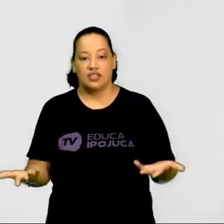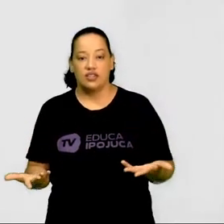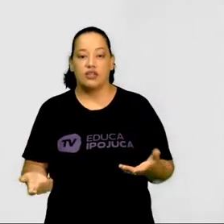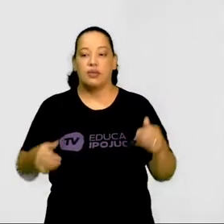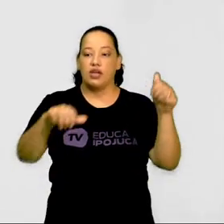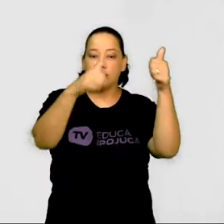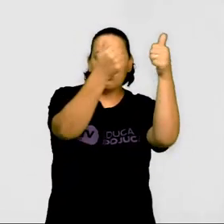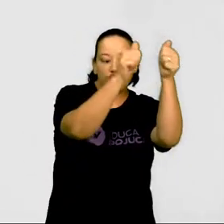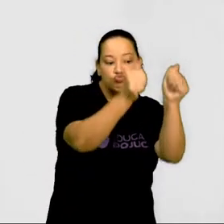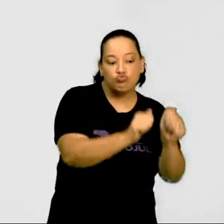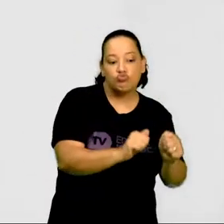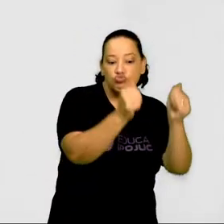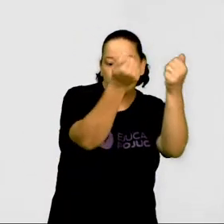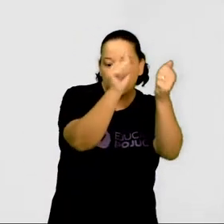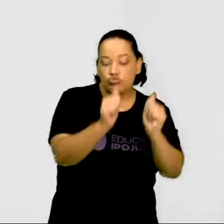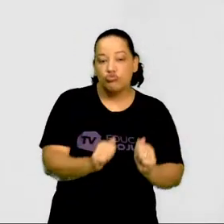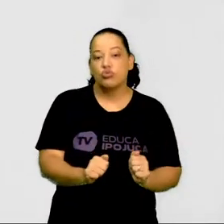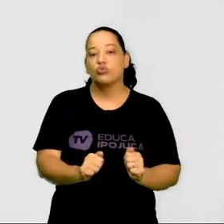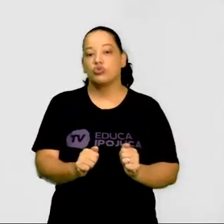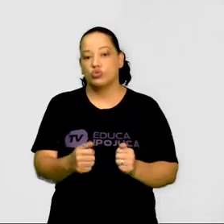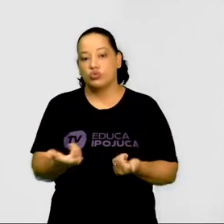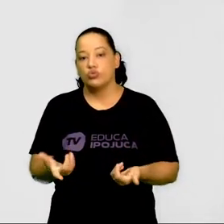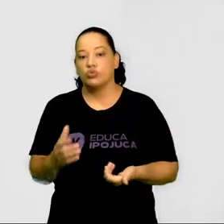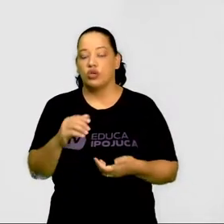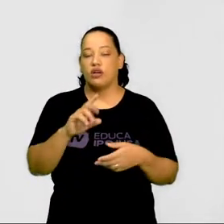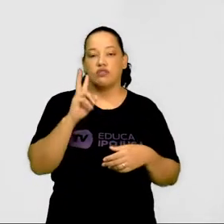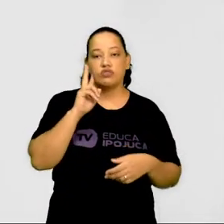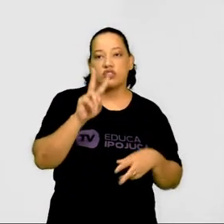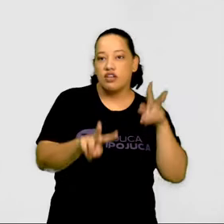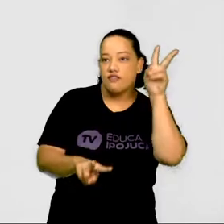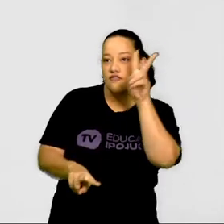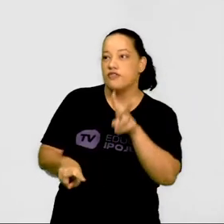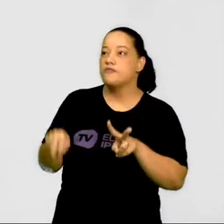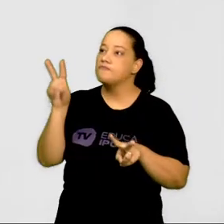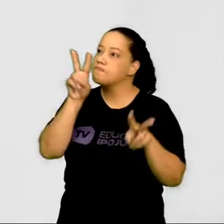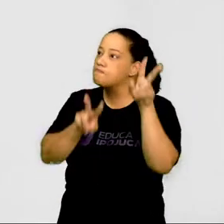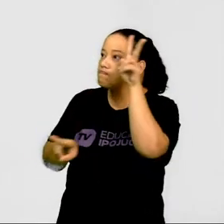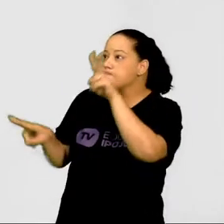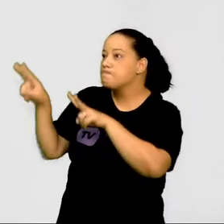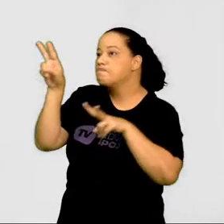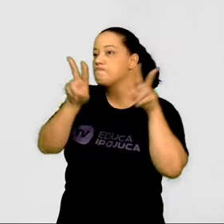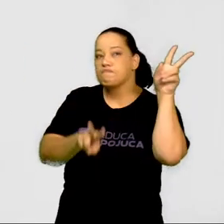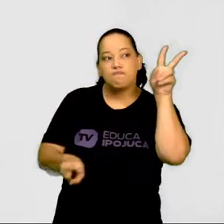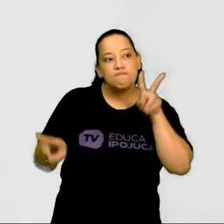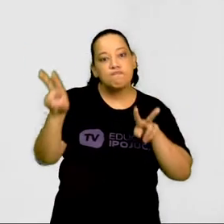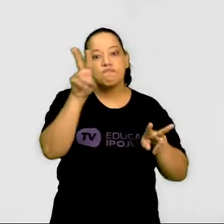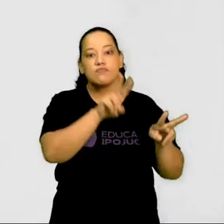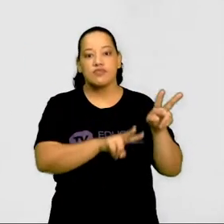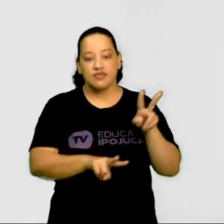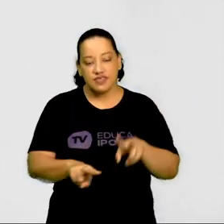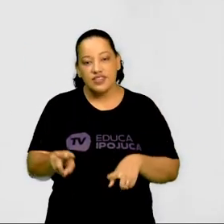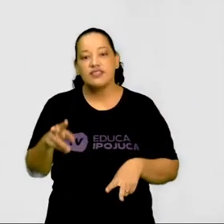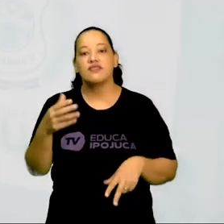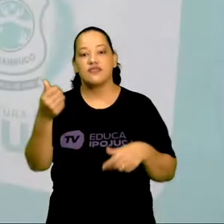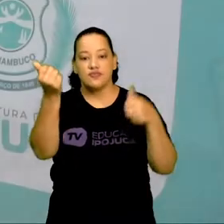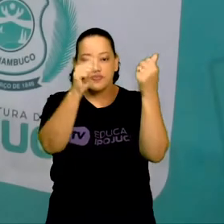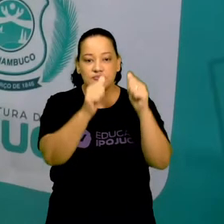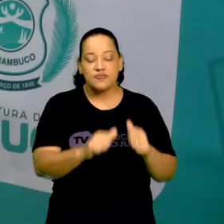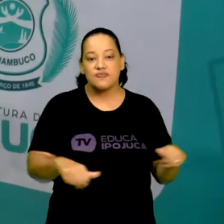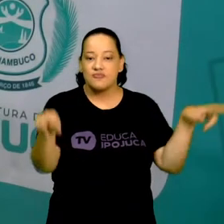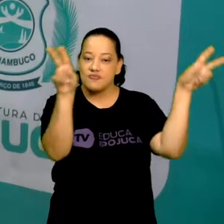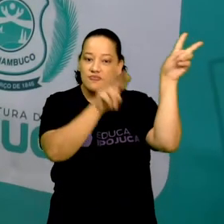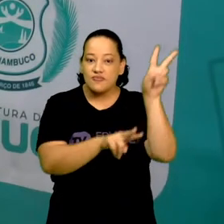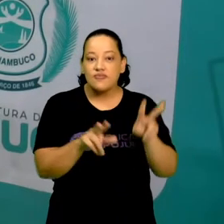como esculturas, esse processo de você ir até a galeria, apreciar, visualizar essa questão das artes visuais.